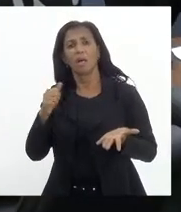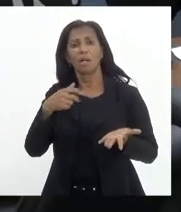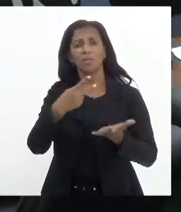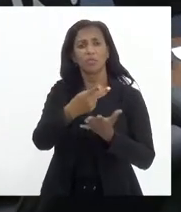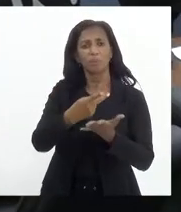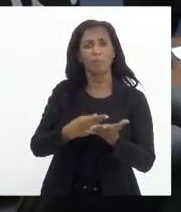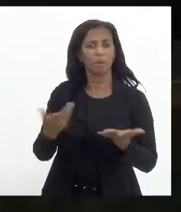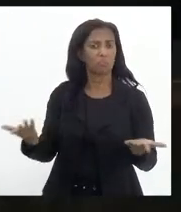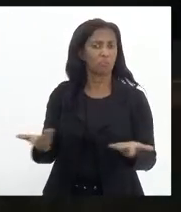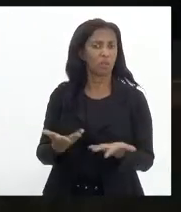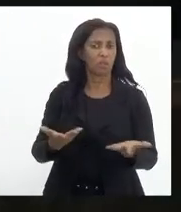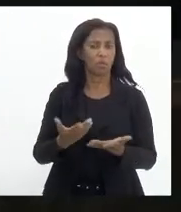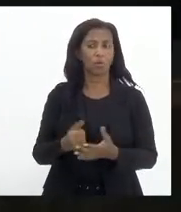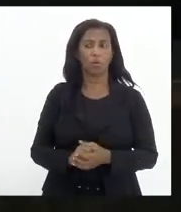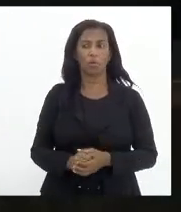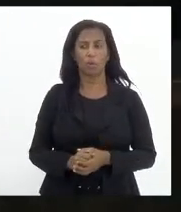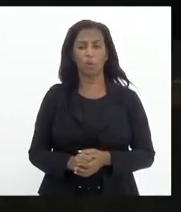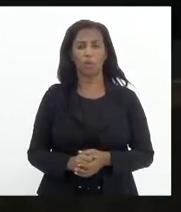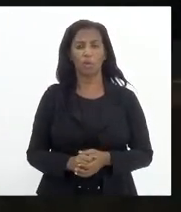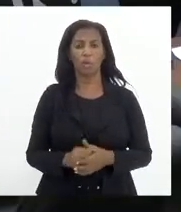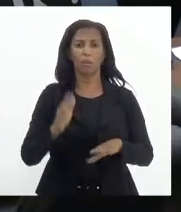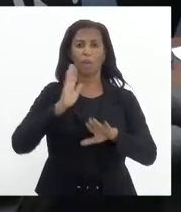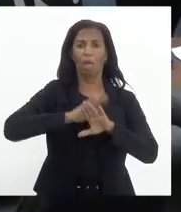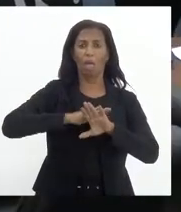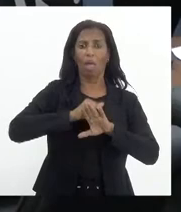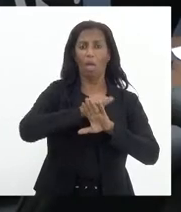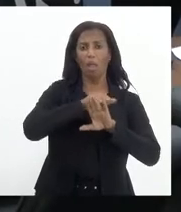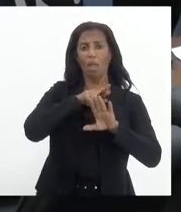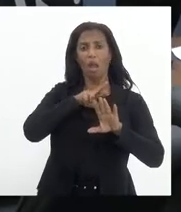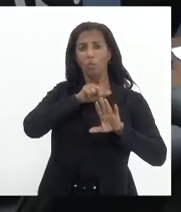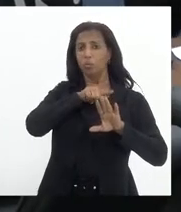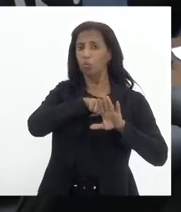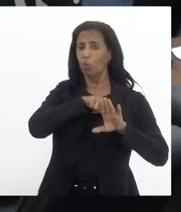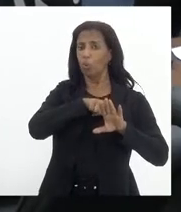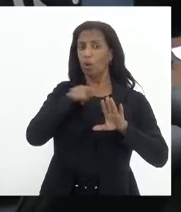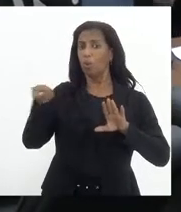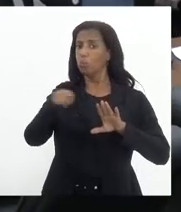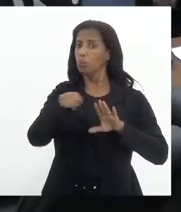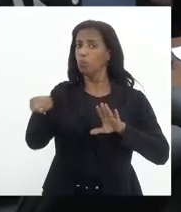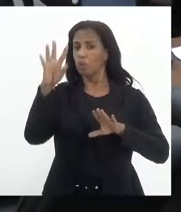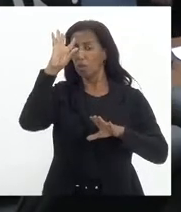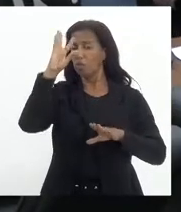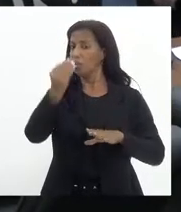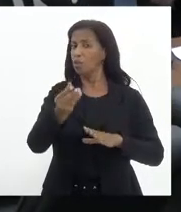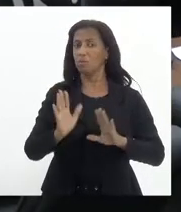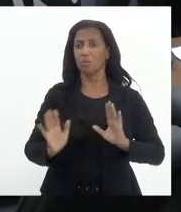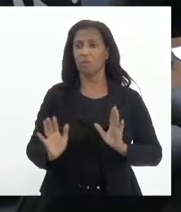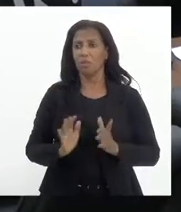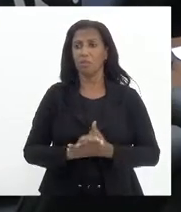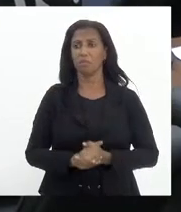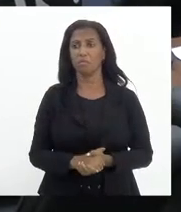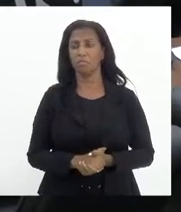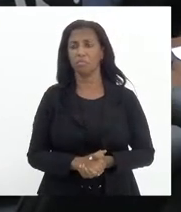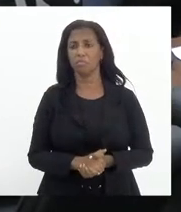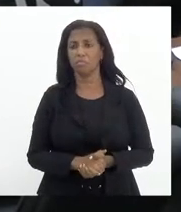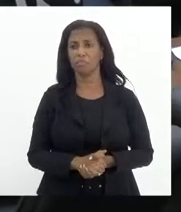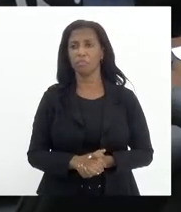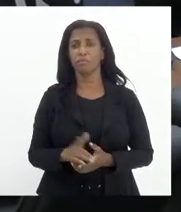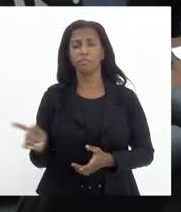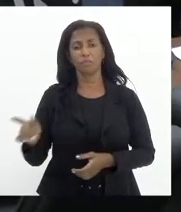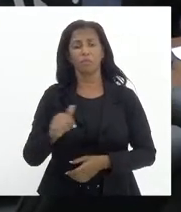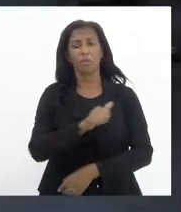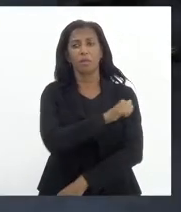Ele é autor que está negociando com o presidente da comissão, então, eu vou acatar o que eles decidirem. Não, então, a sugestão do